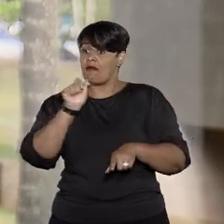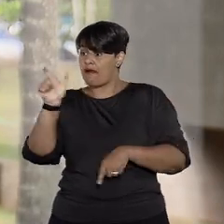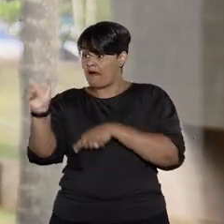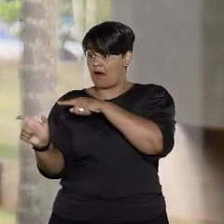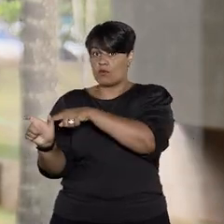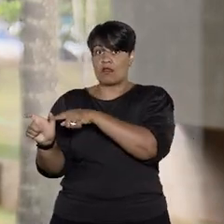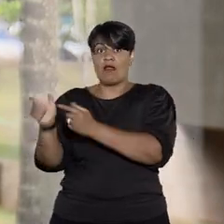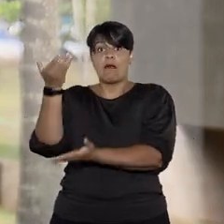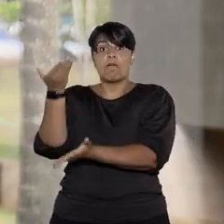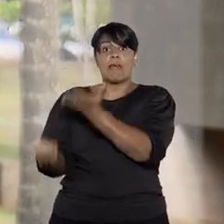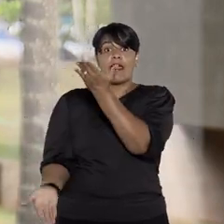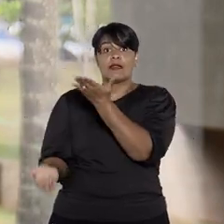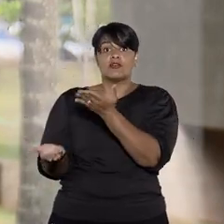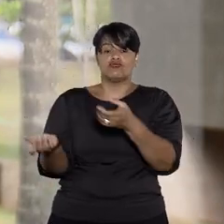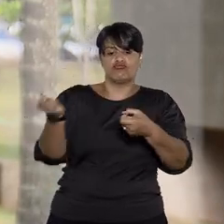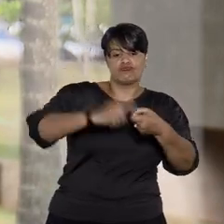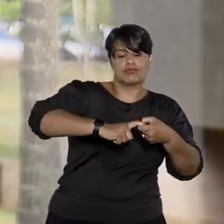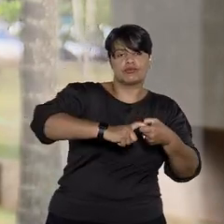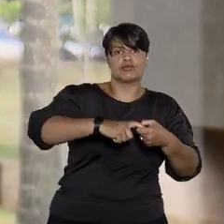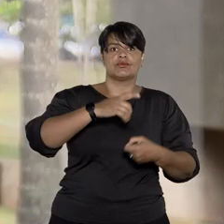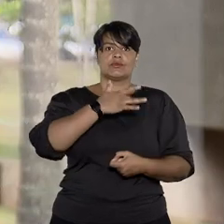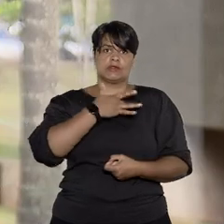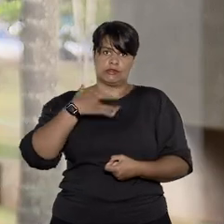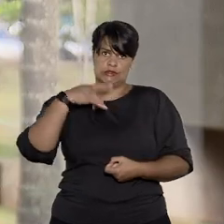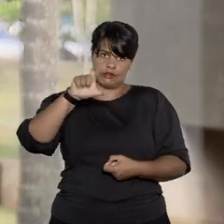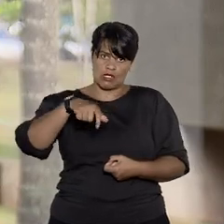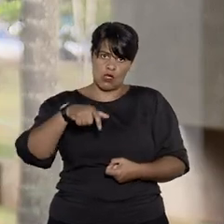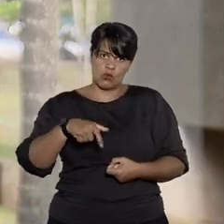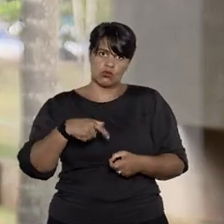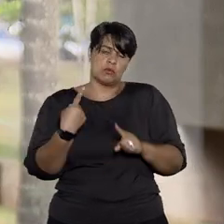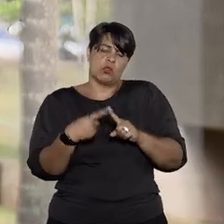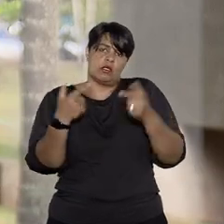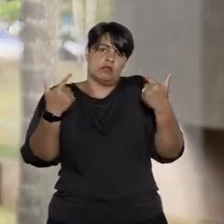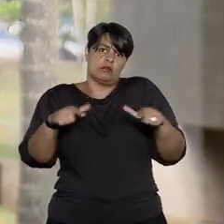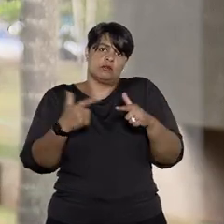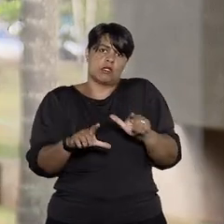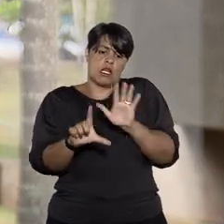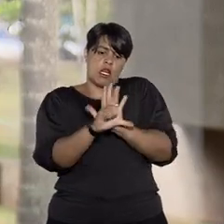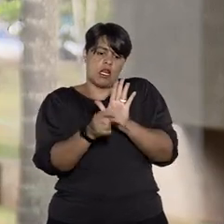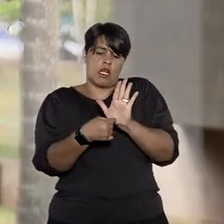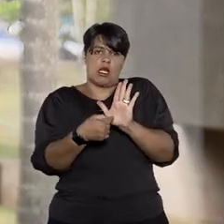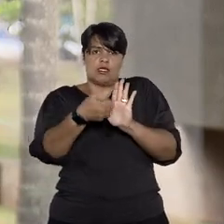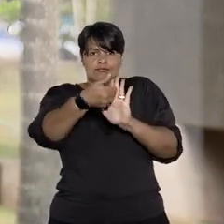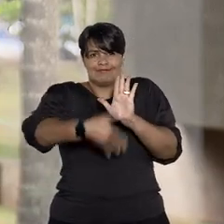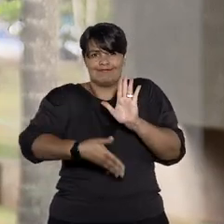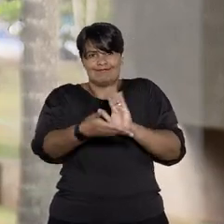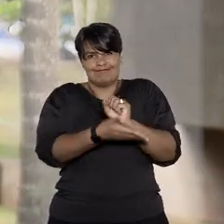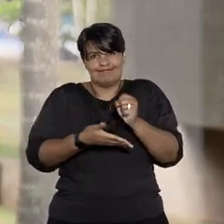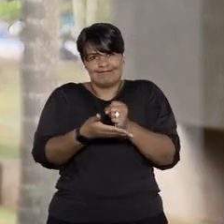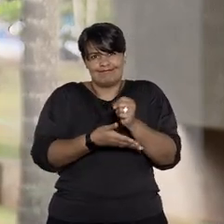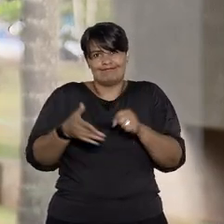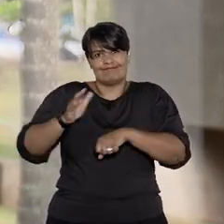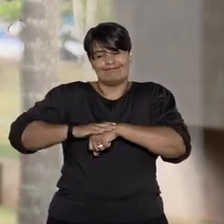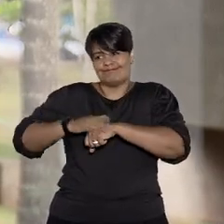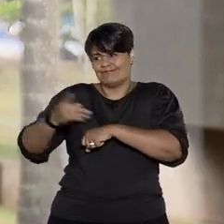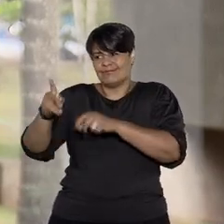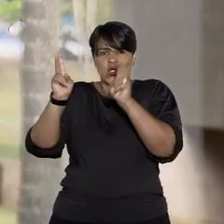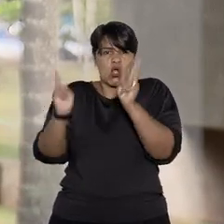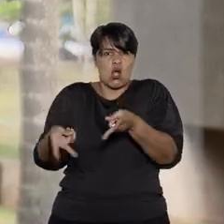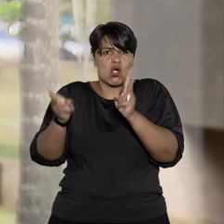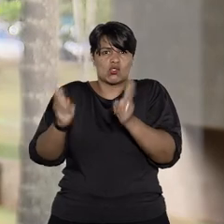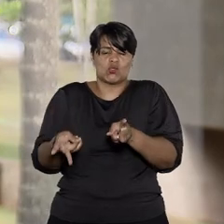automaticamente a condição de dependência, uma vez que não haveria previsão legal que amparasse a pretensão de